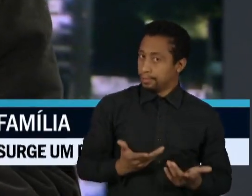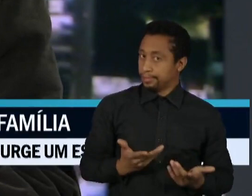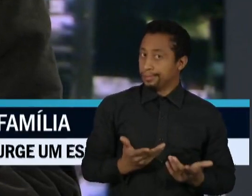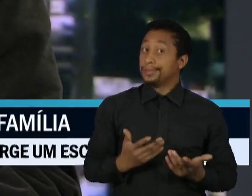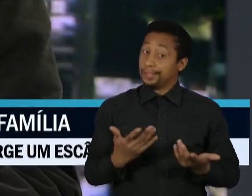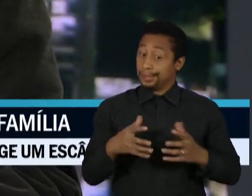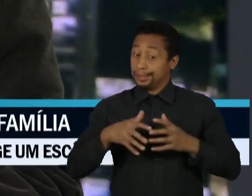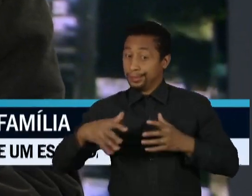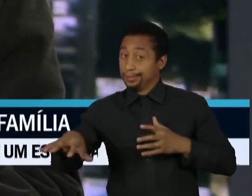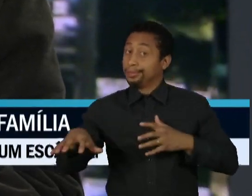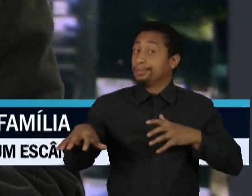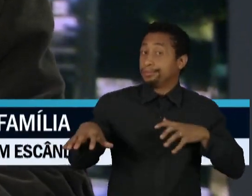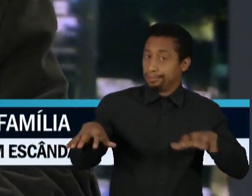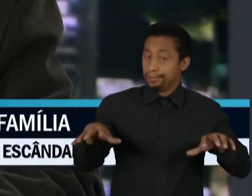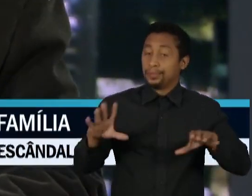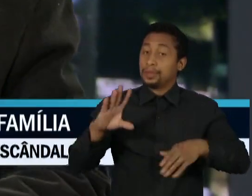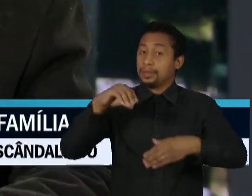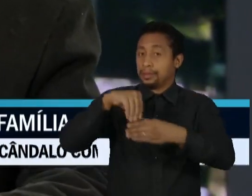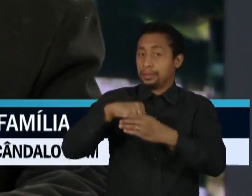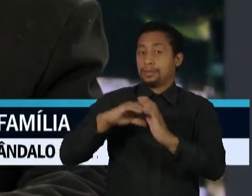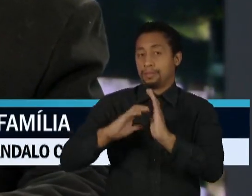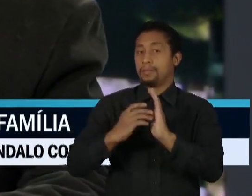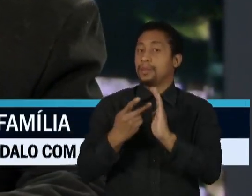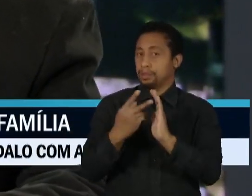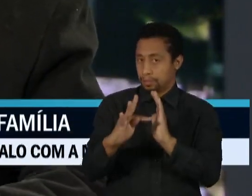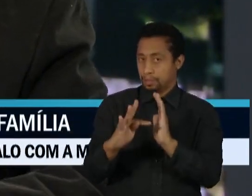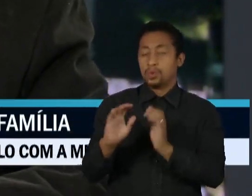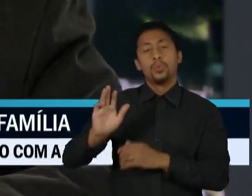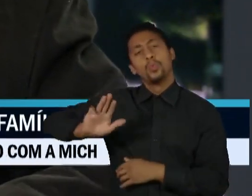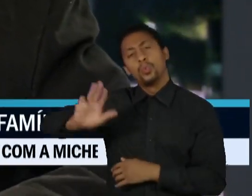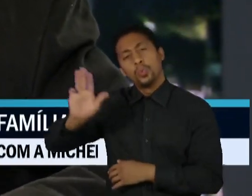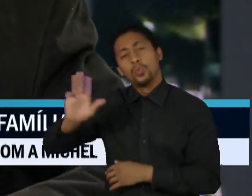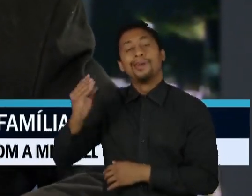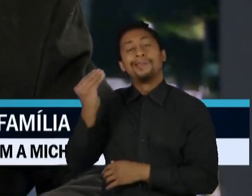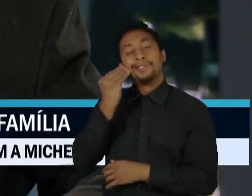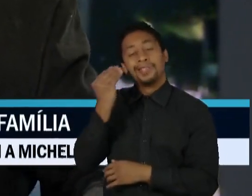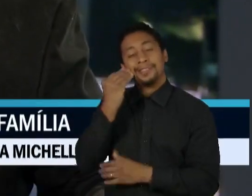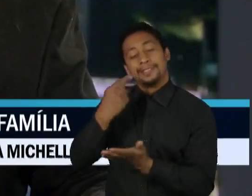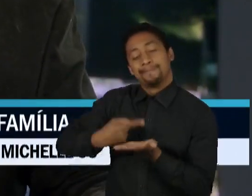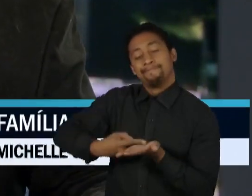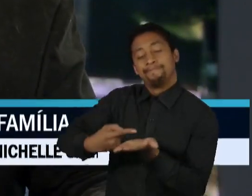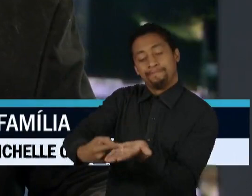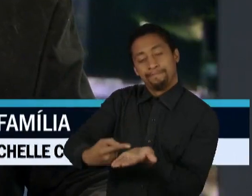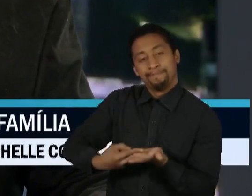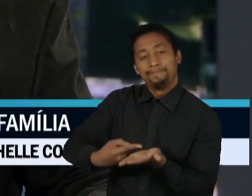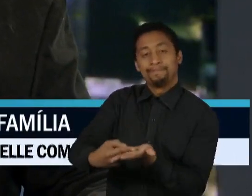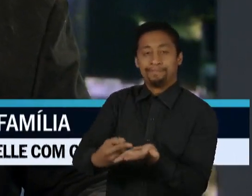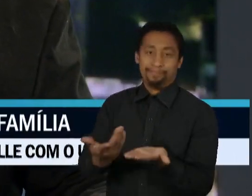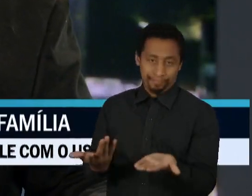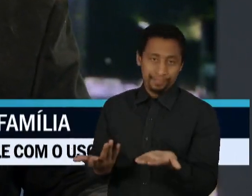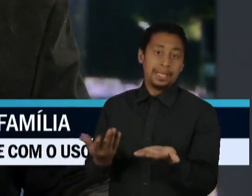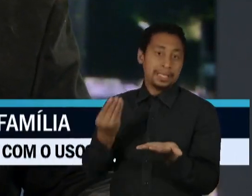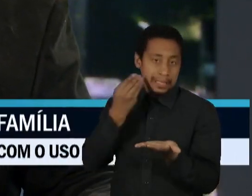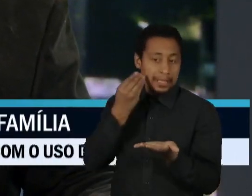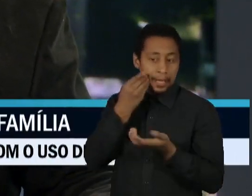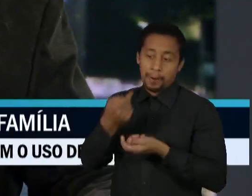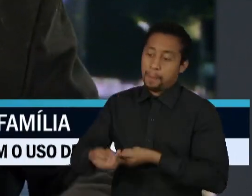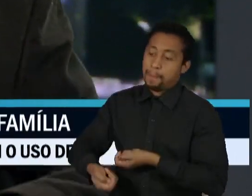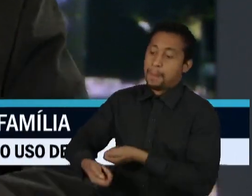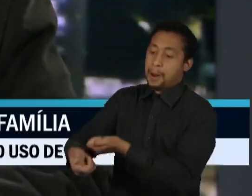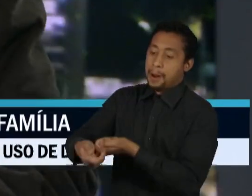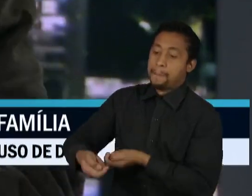divisão no próprio PT, o Lula tentando fazer acordos, tentando distribuir dinheiro de novo para conseguir base,